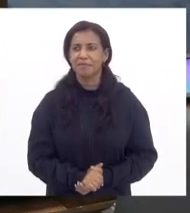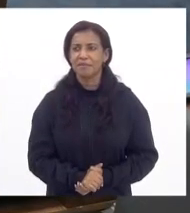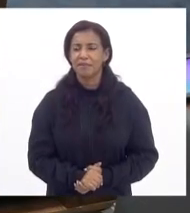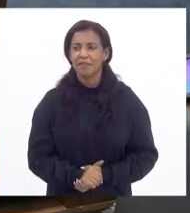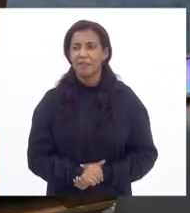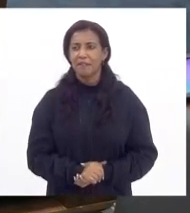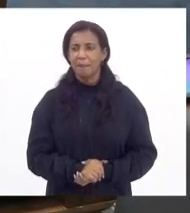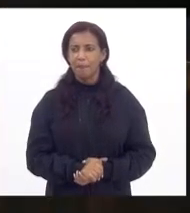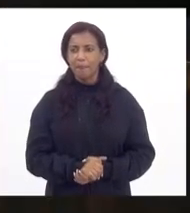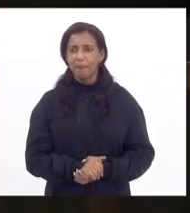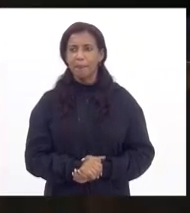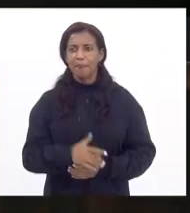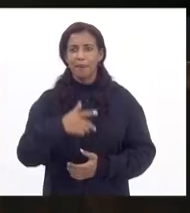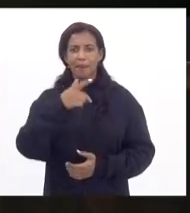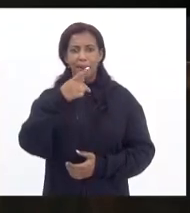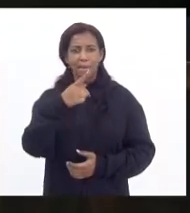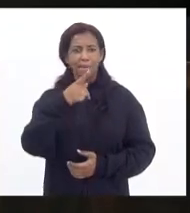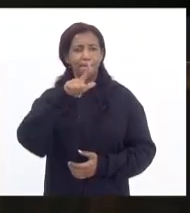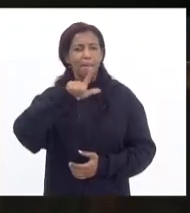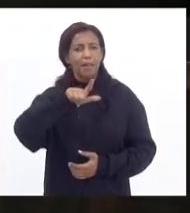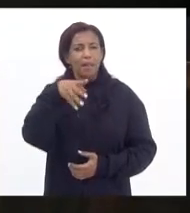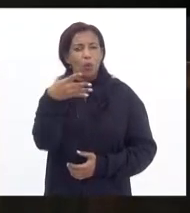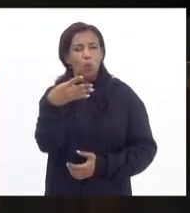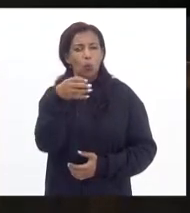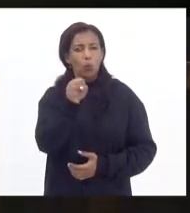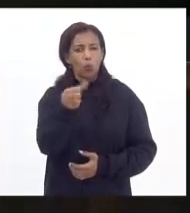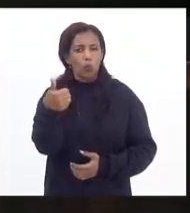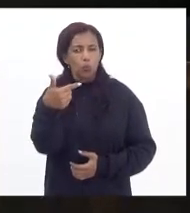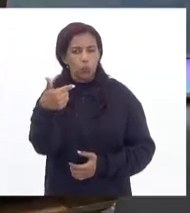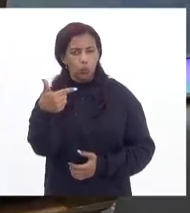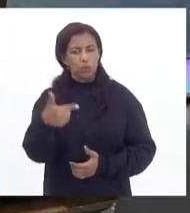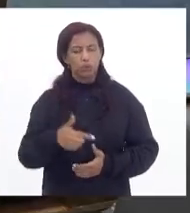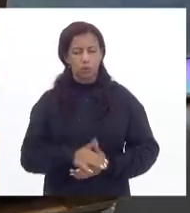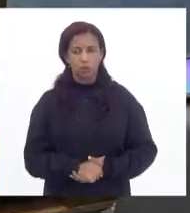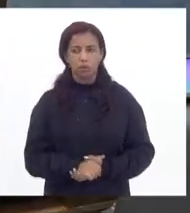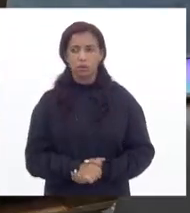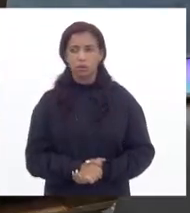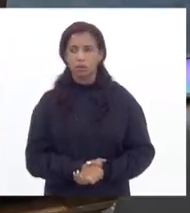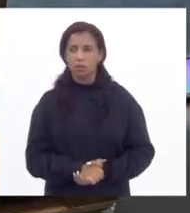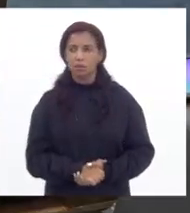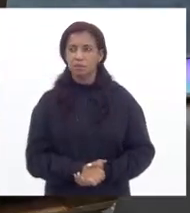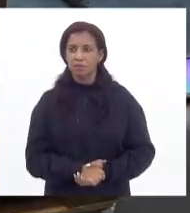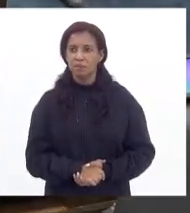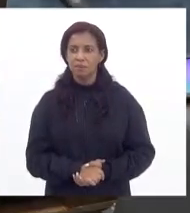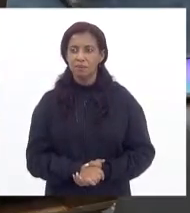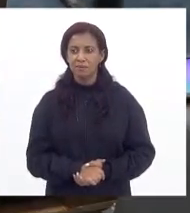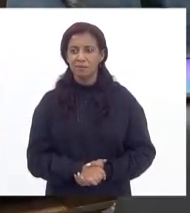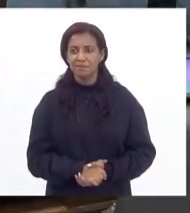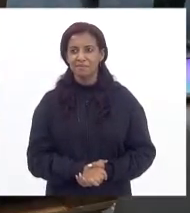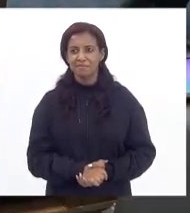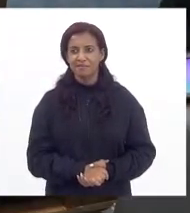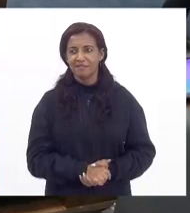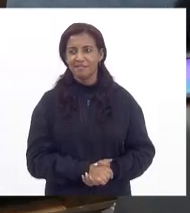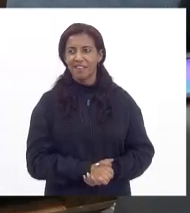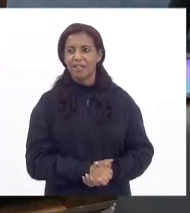É o PL 4812. 4812. O Brasil. Só faz tempo. Fique